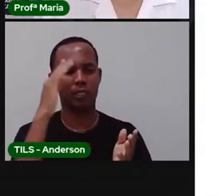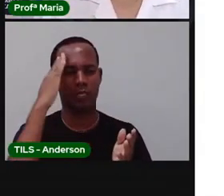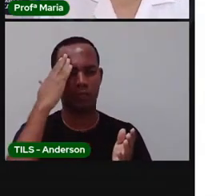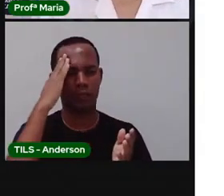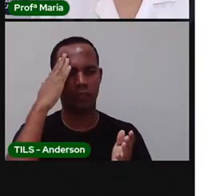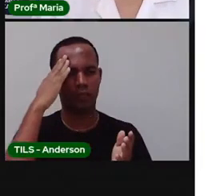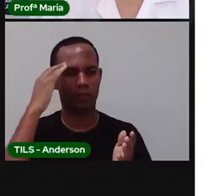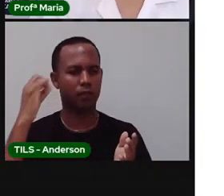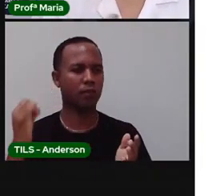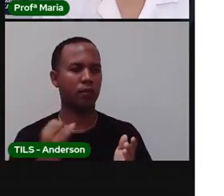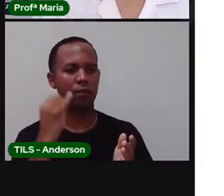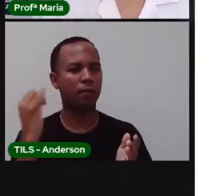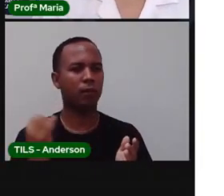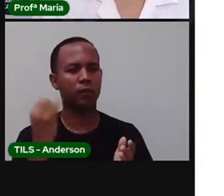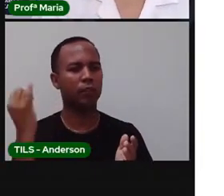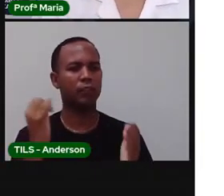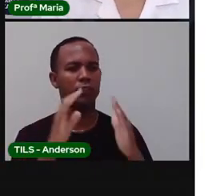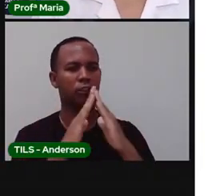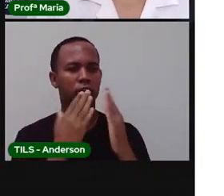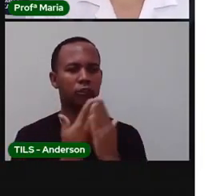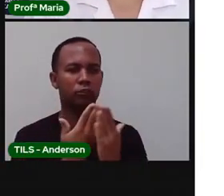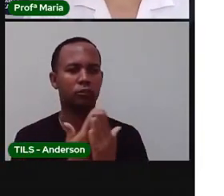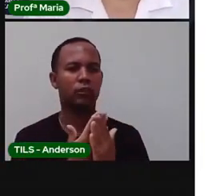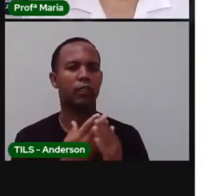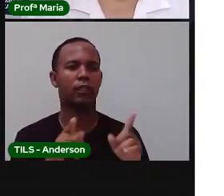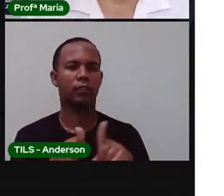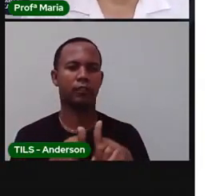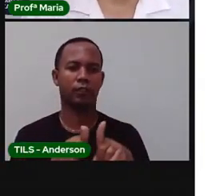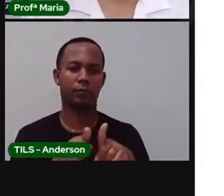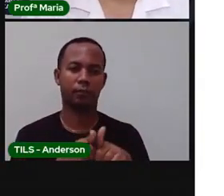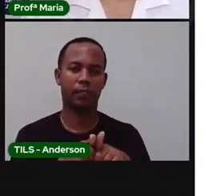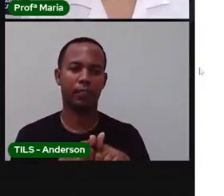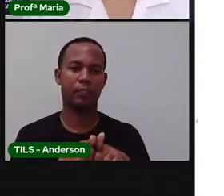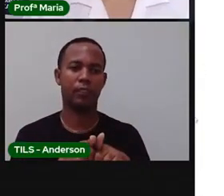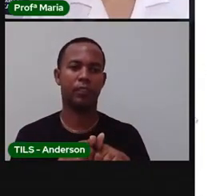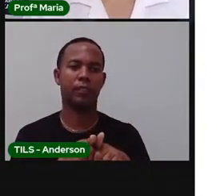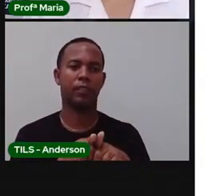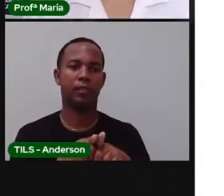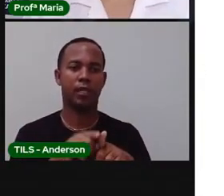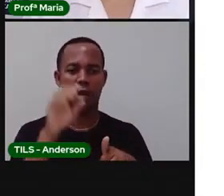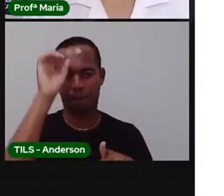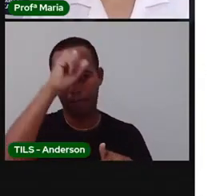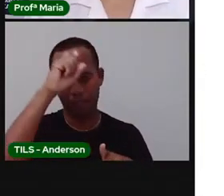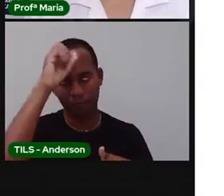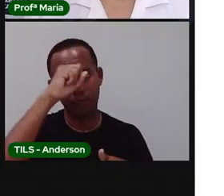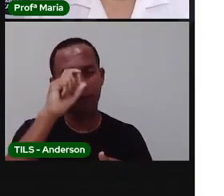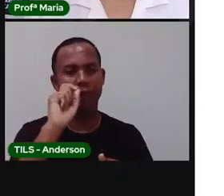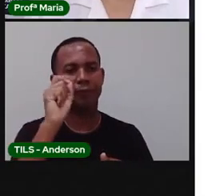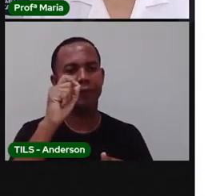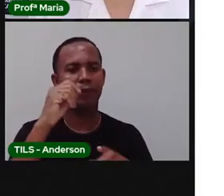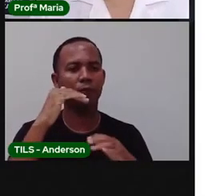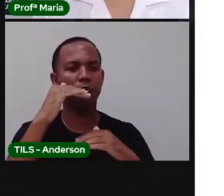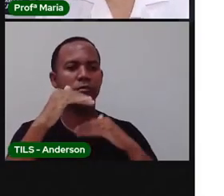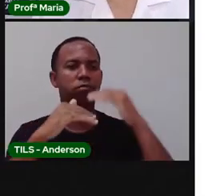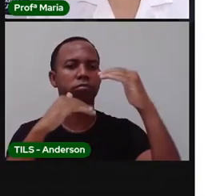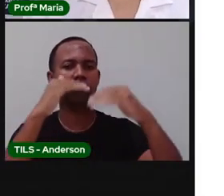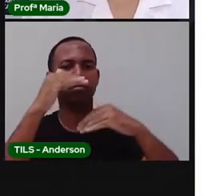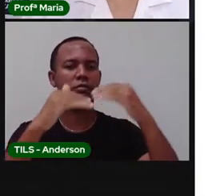importante estudar e o quanto que a educação, é importante para o desenvolvimento de vocês, certo?